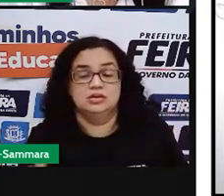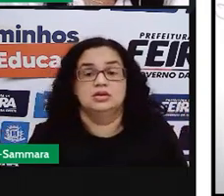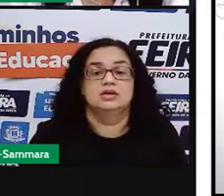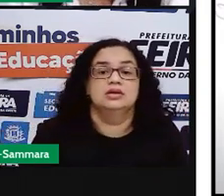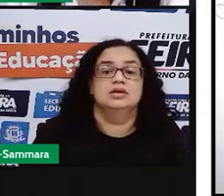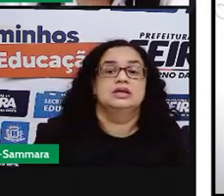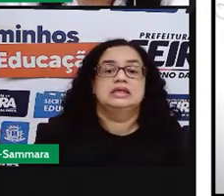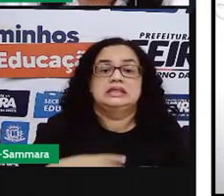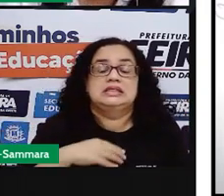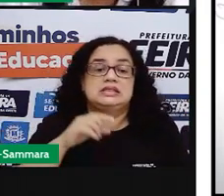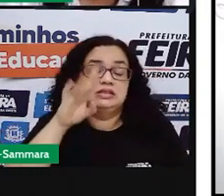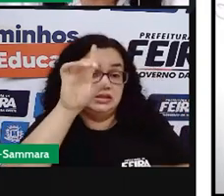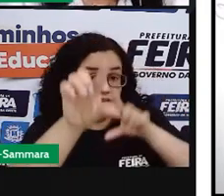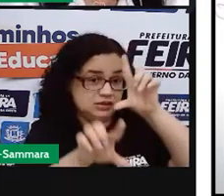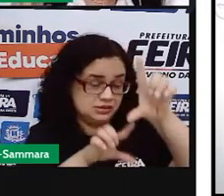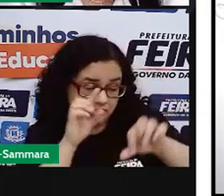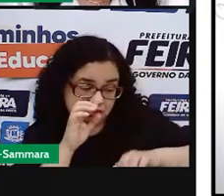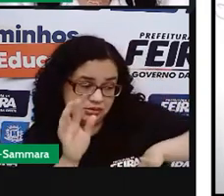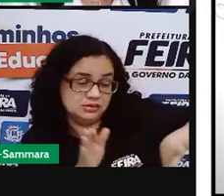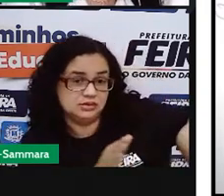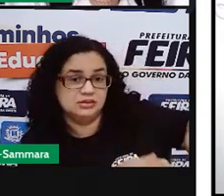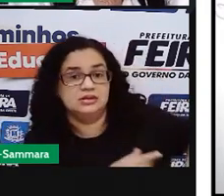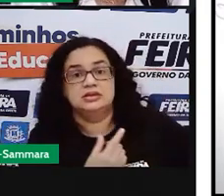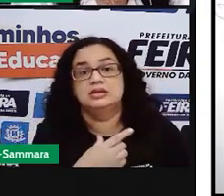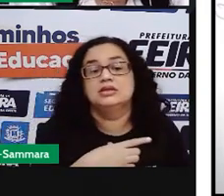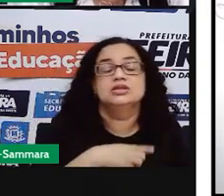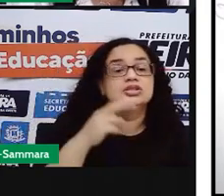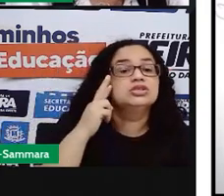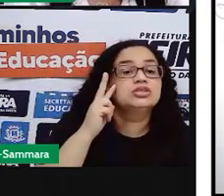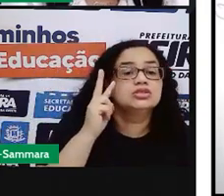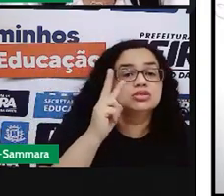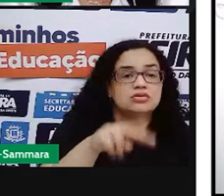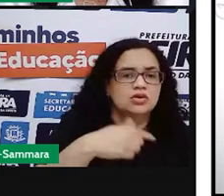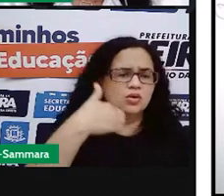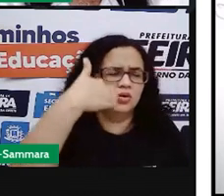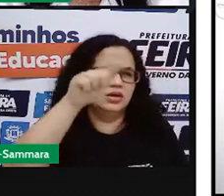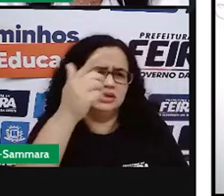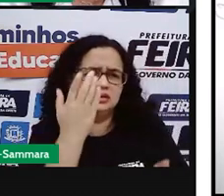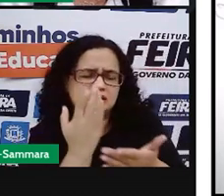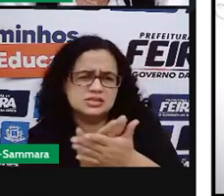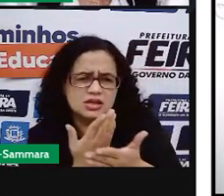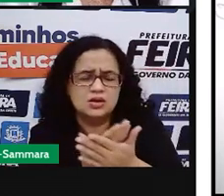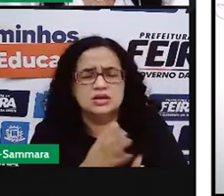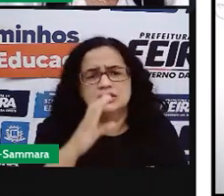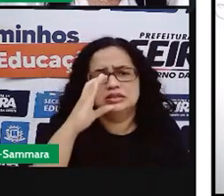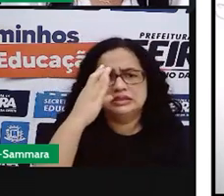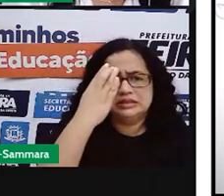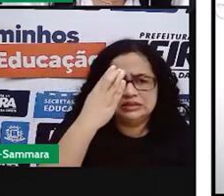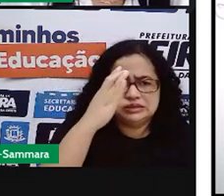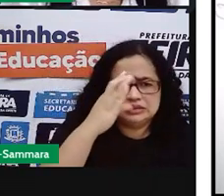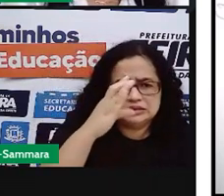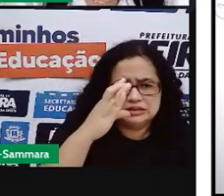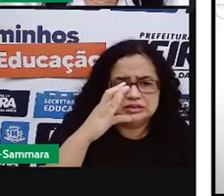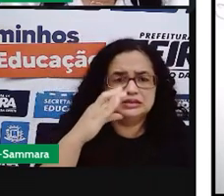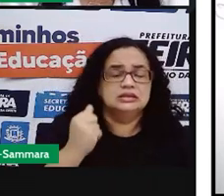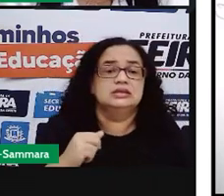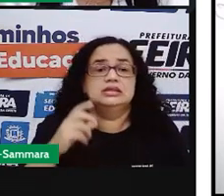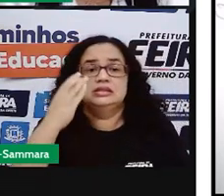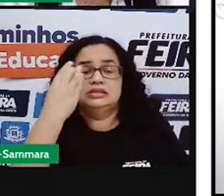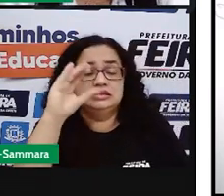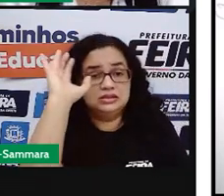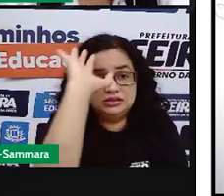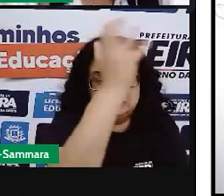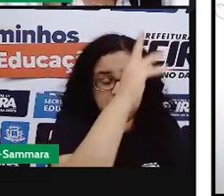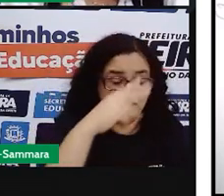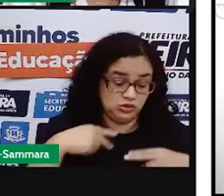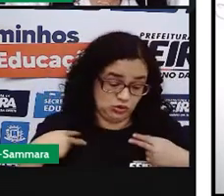coleta seletiva. Aquilo que nós já vimos em outras aulas de ciências, de ciências da natureza, de